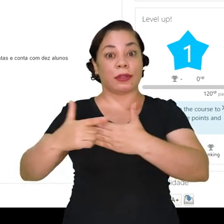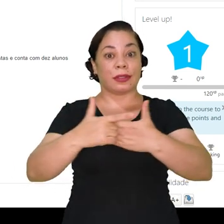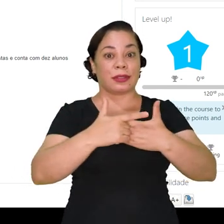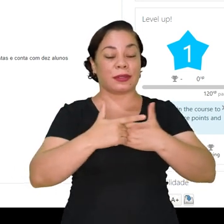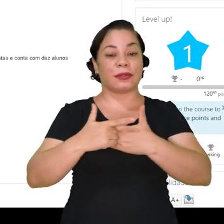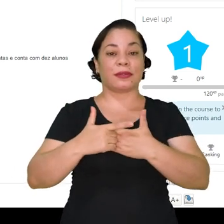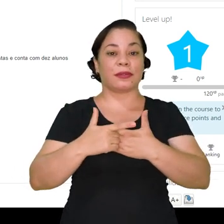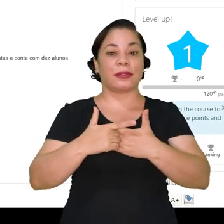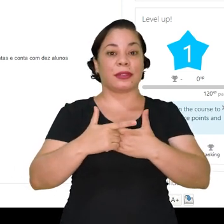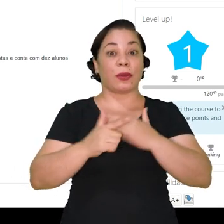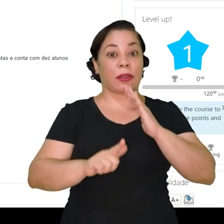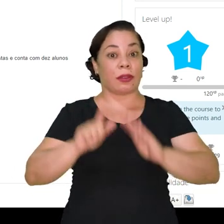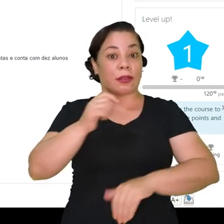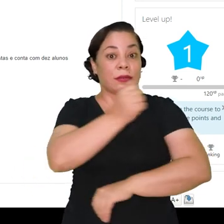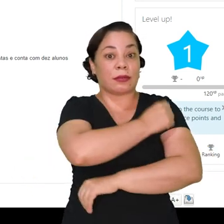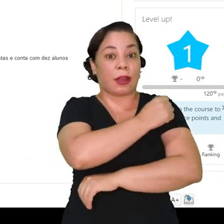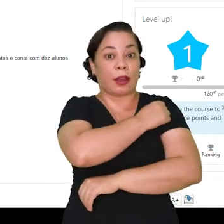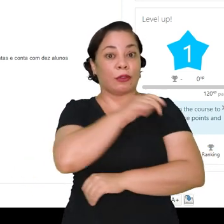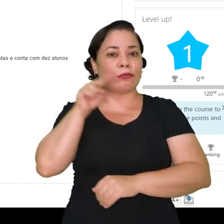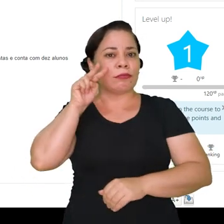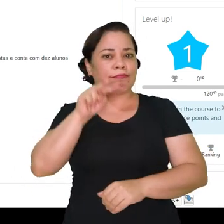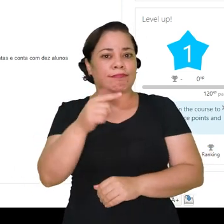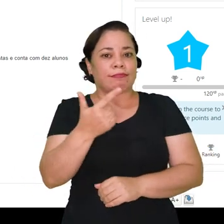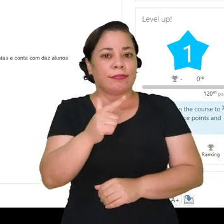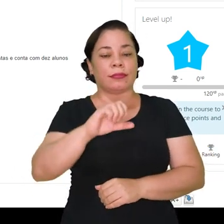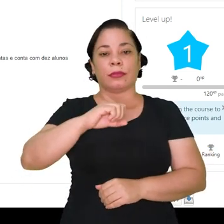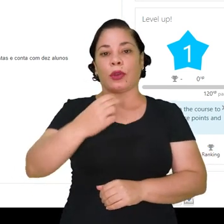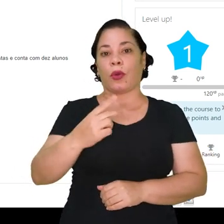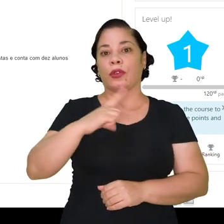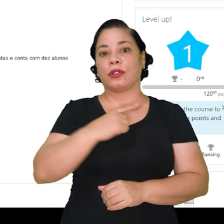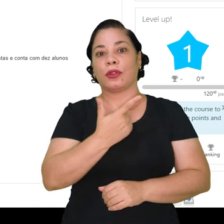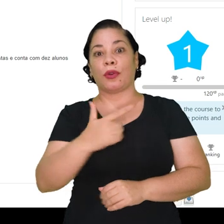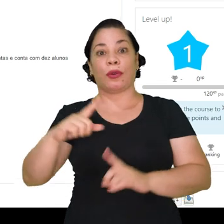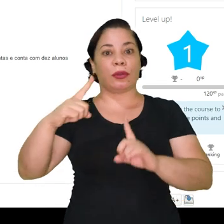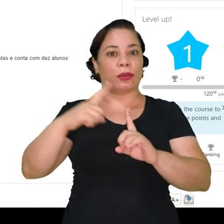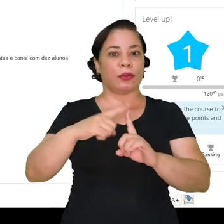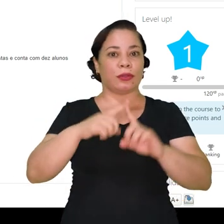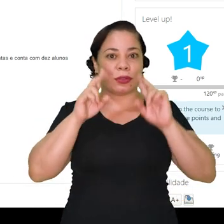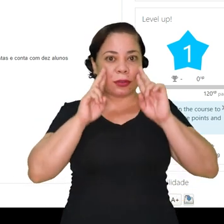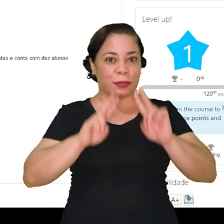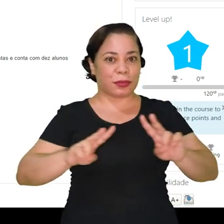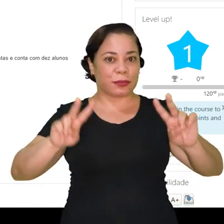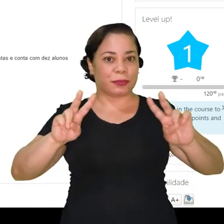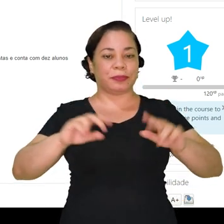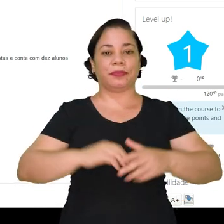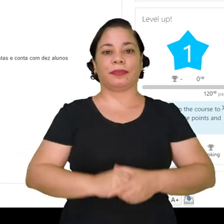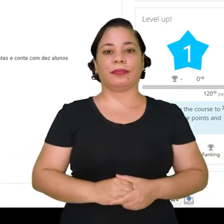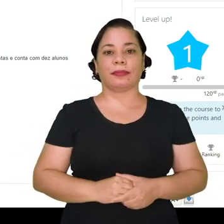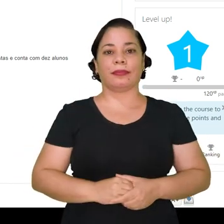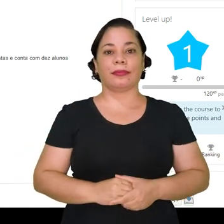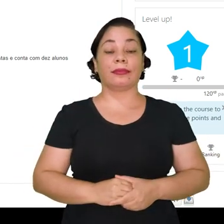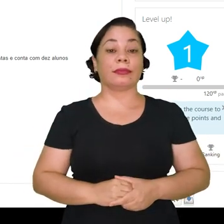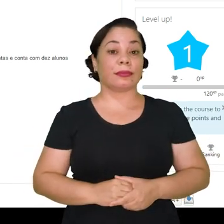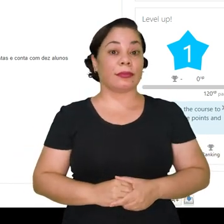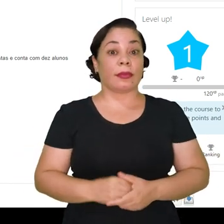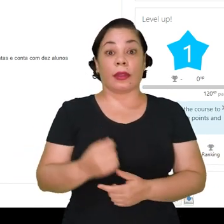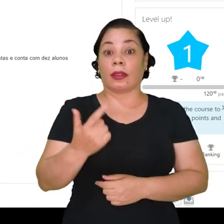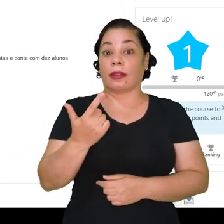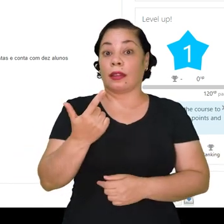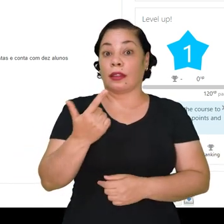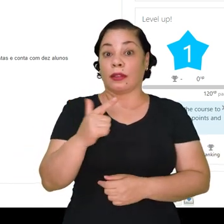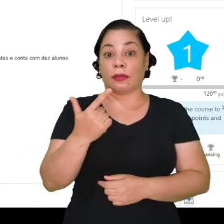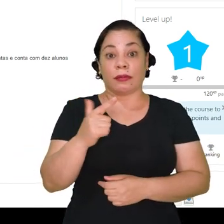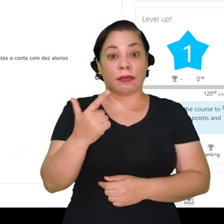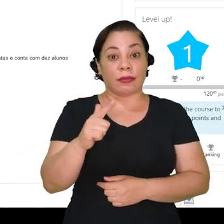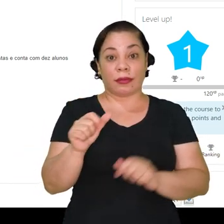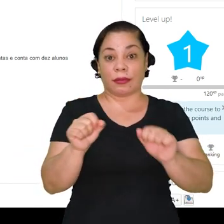funcionalidades que como aluno você não tinha ou você tinha outro tipo de visualização. Aqui, você